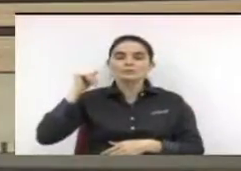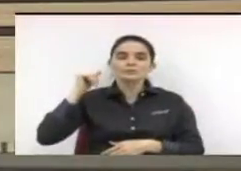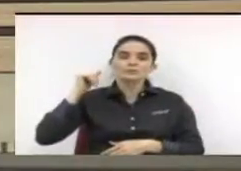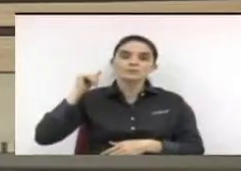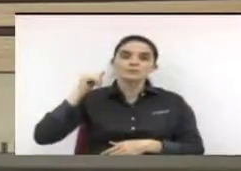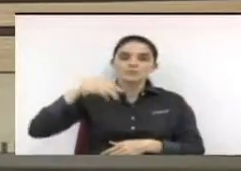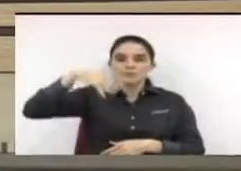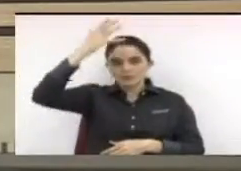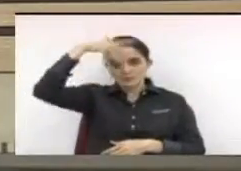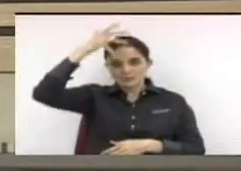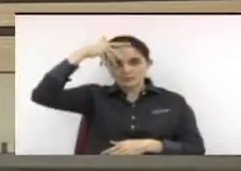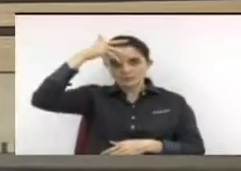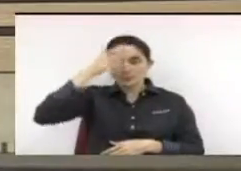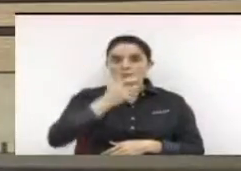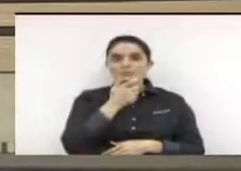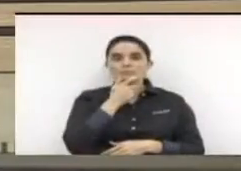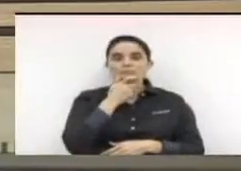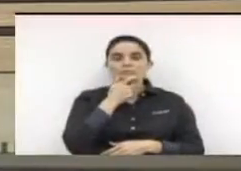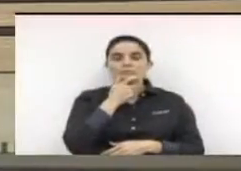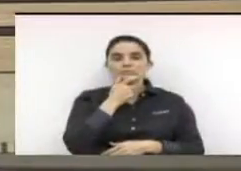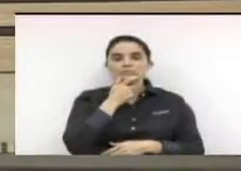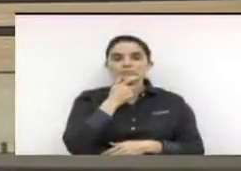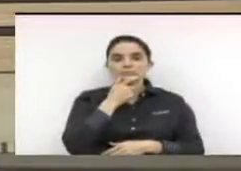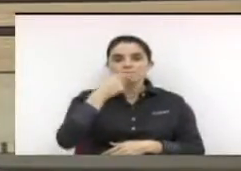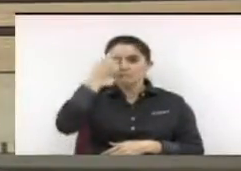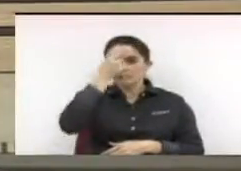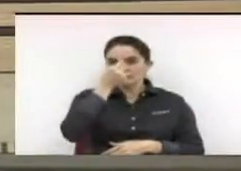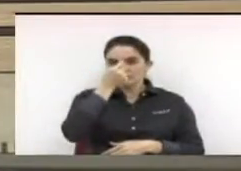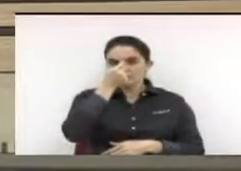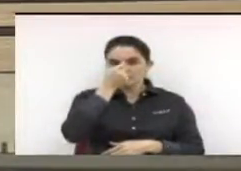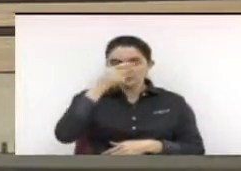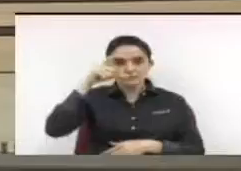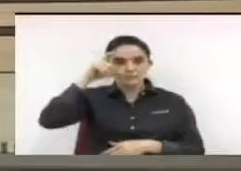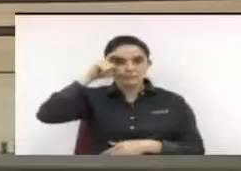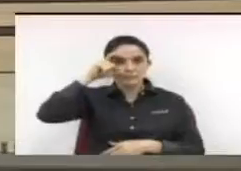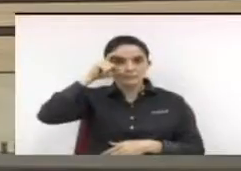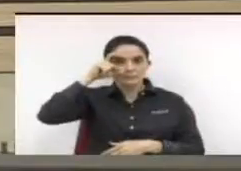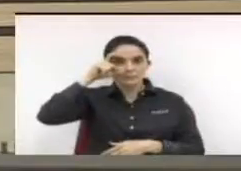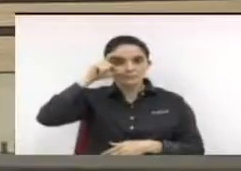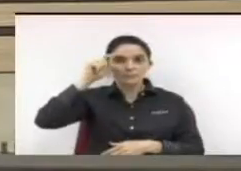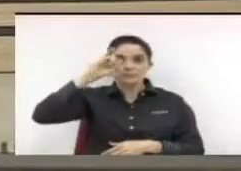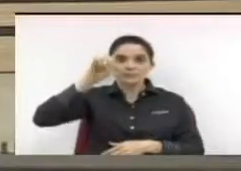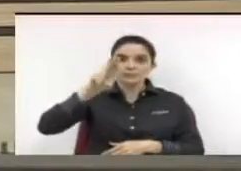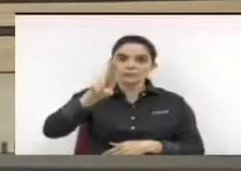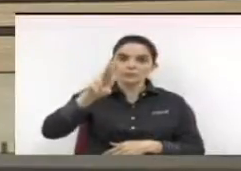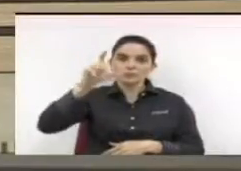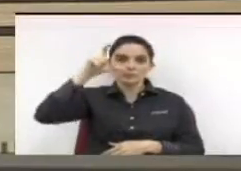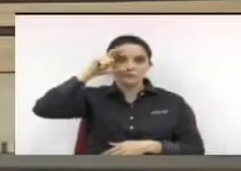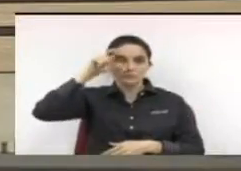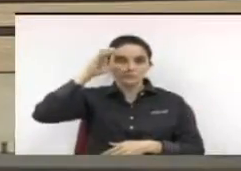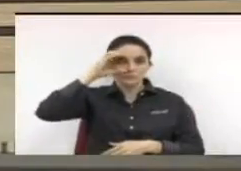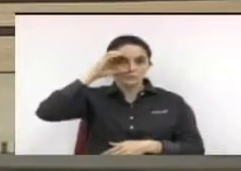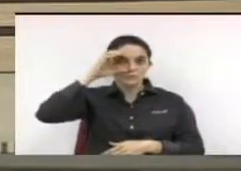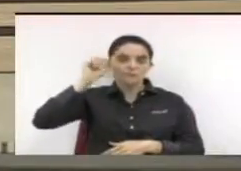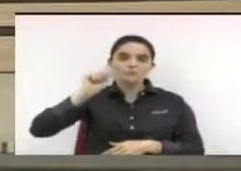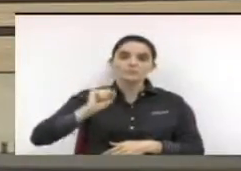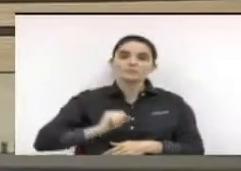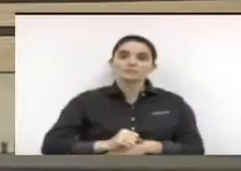Soares Antunes Érica Tanque Érica Moraes Jorge de Freita José Couto Eduardo Monteiro Júnior José Faridizane